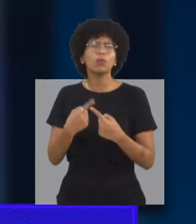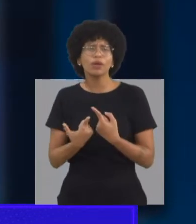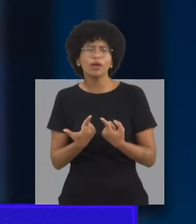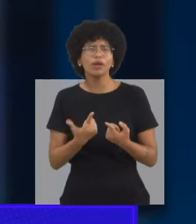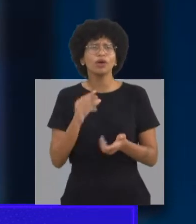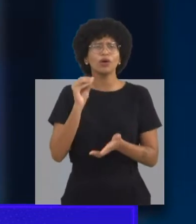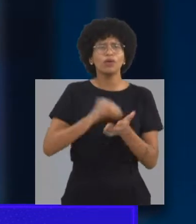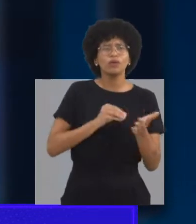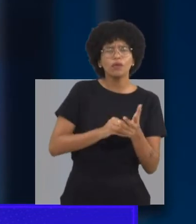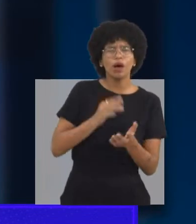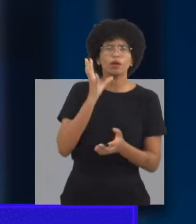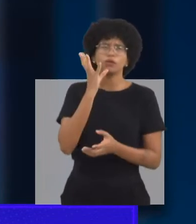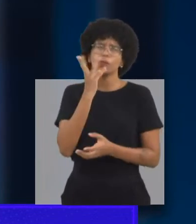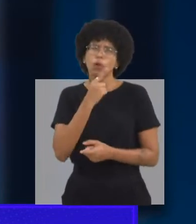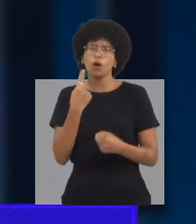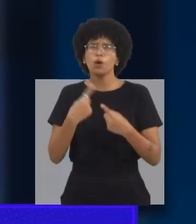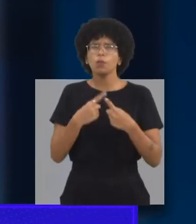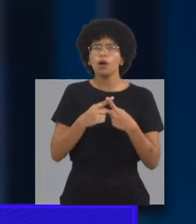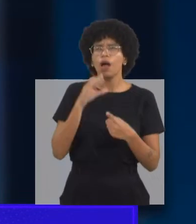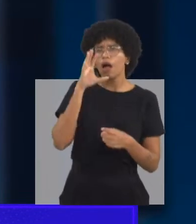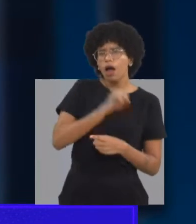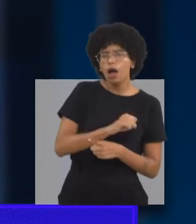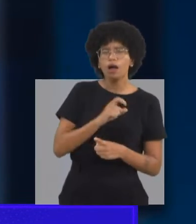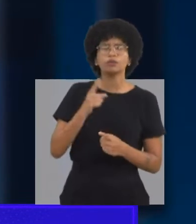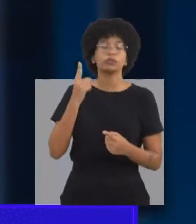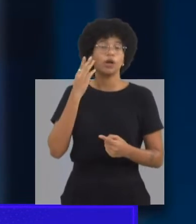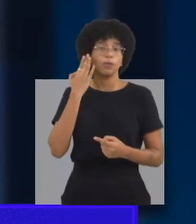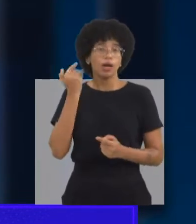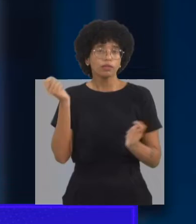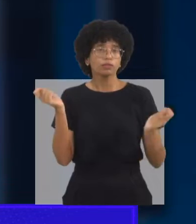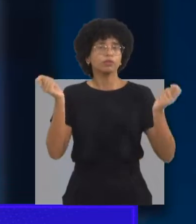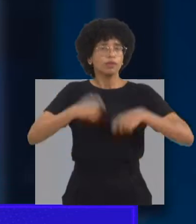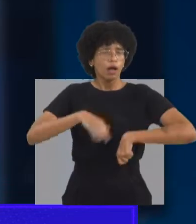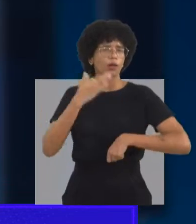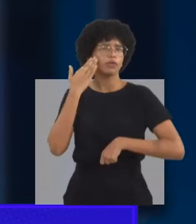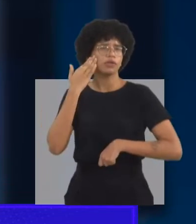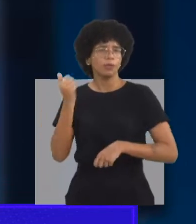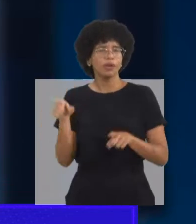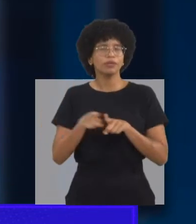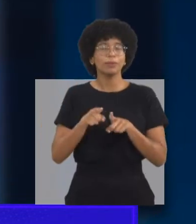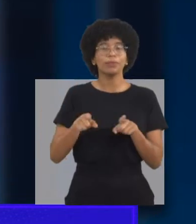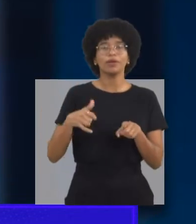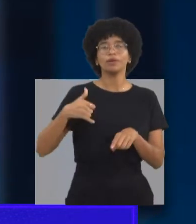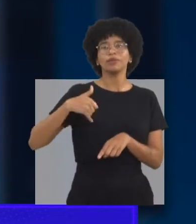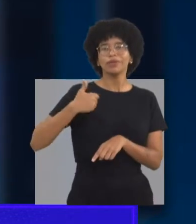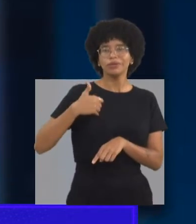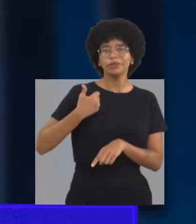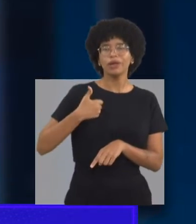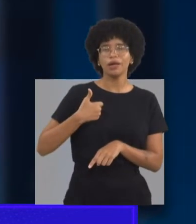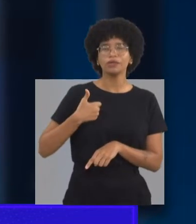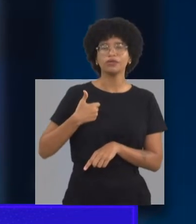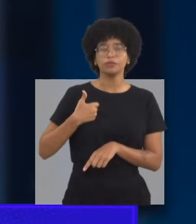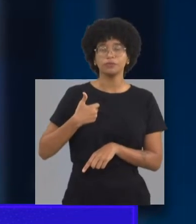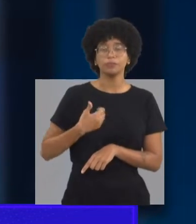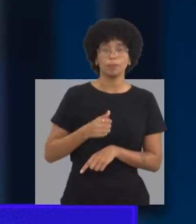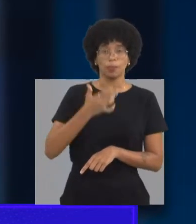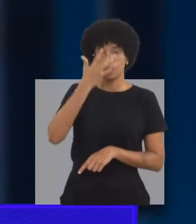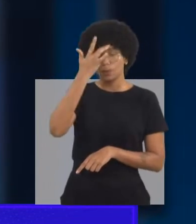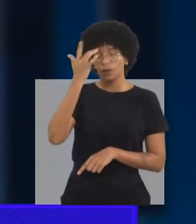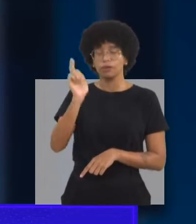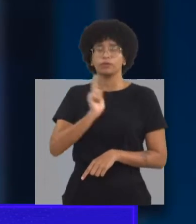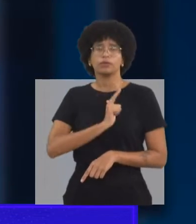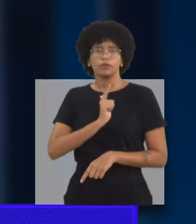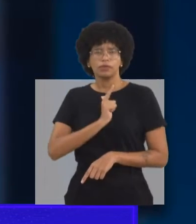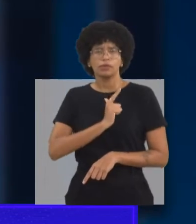a terapia ocupacional? Porque nós trabalhamos com o desempenho do indivíduo, seja qual área for. Na questão da criança, gente vai